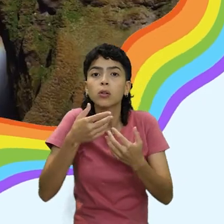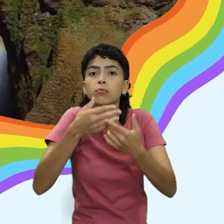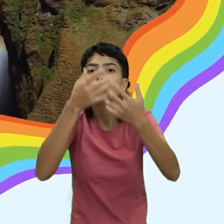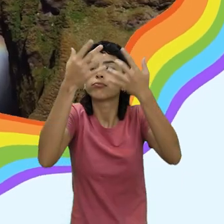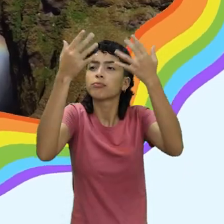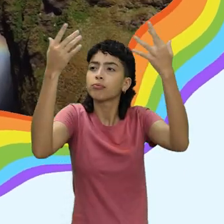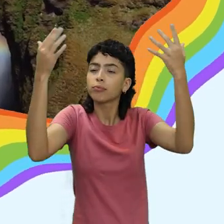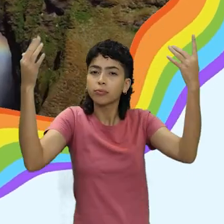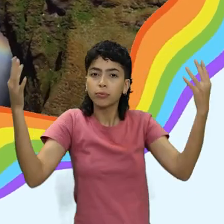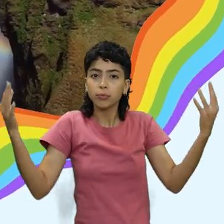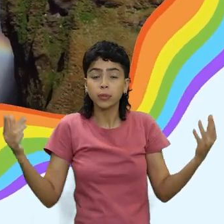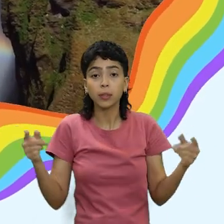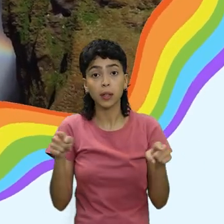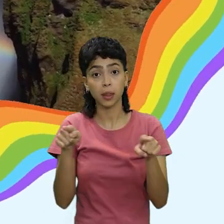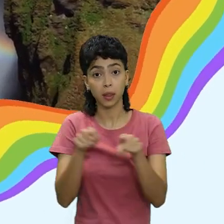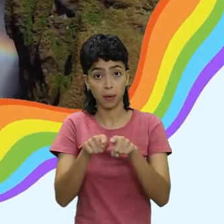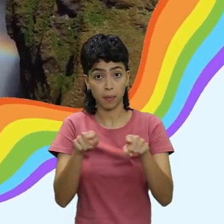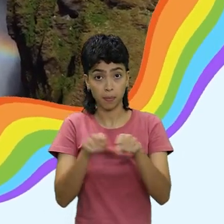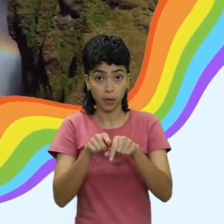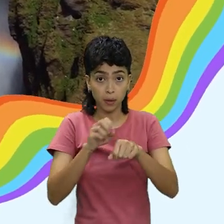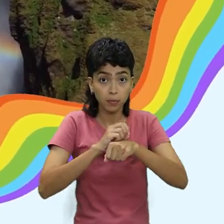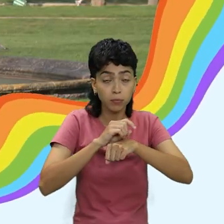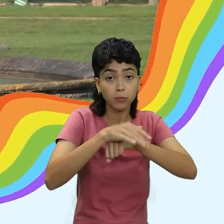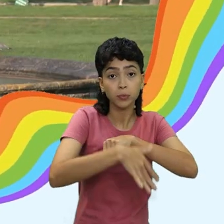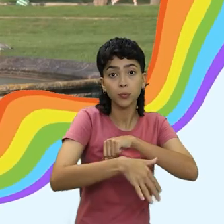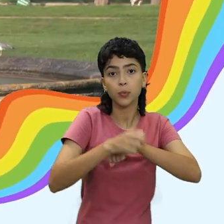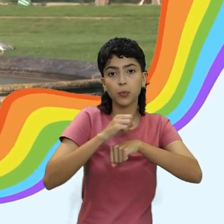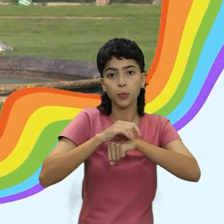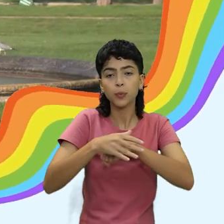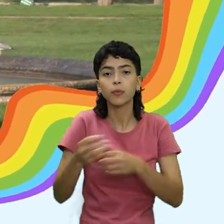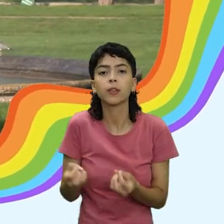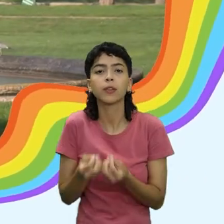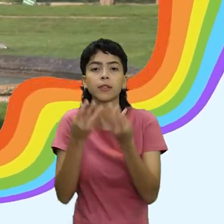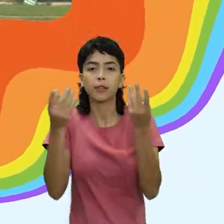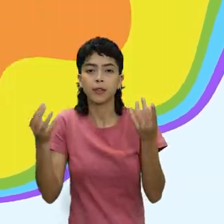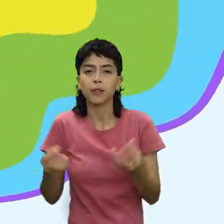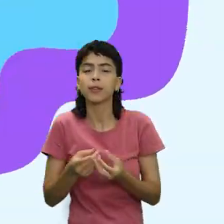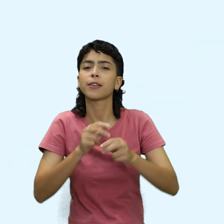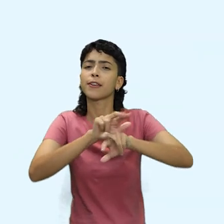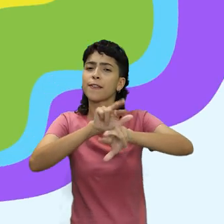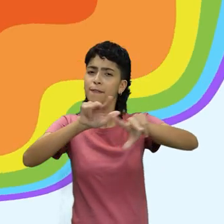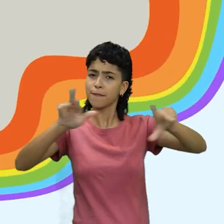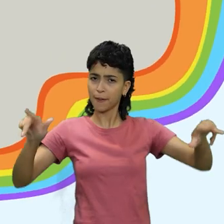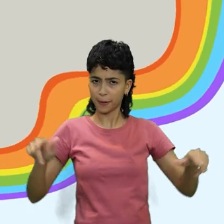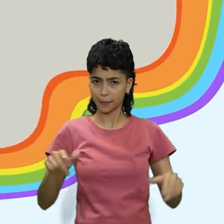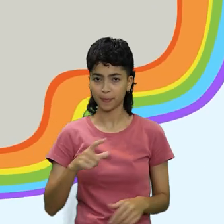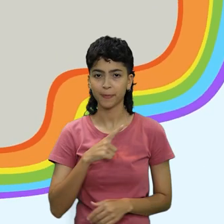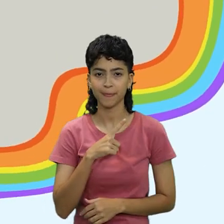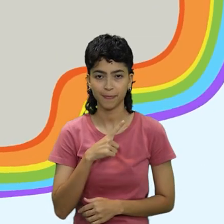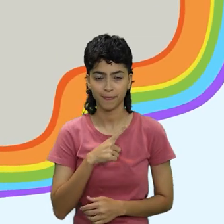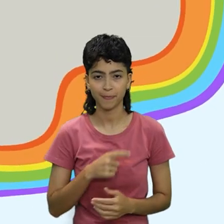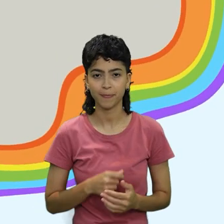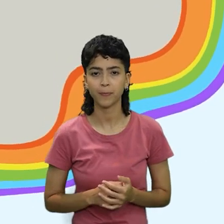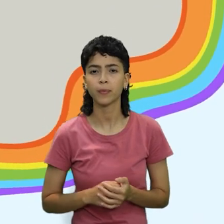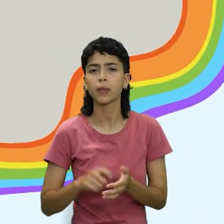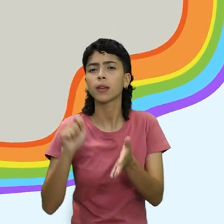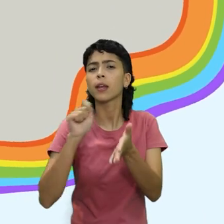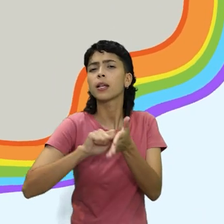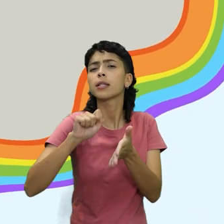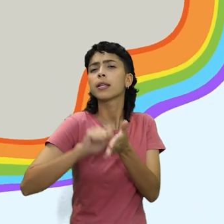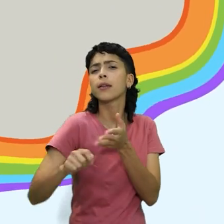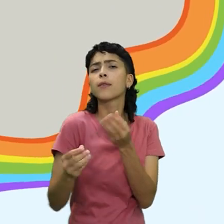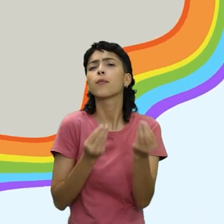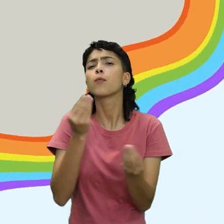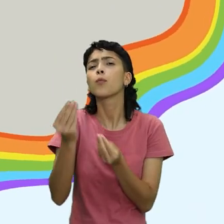em água de cachoeira, mangueira, chafariz e outros. E falando no nome, você sabe como